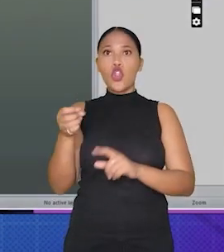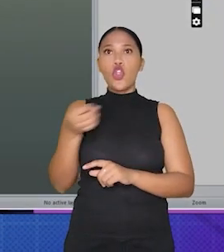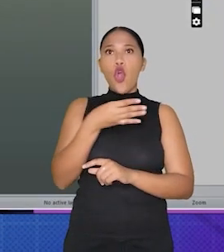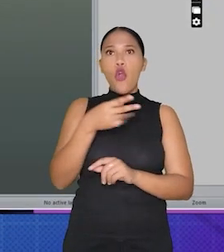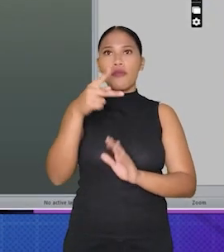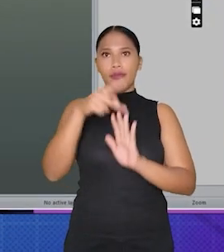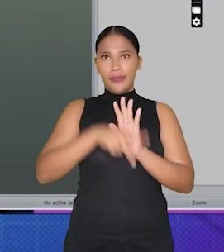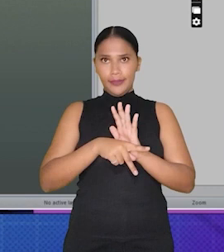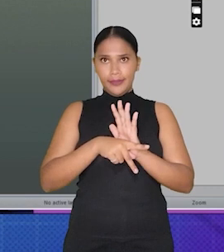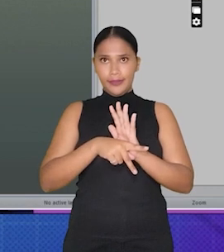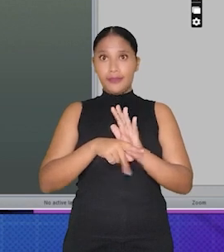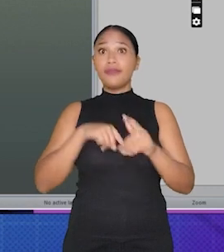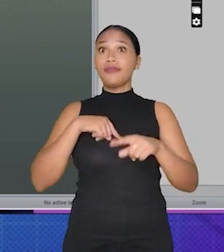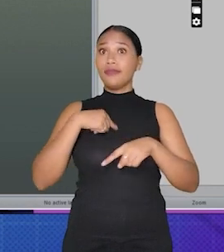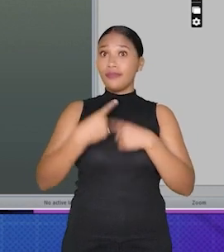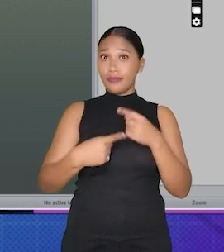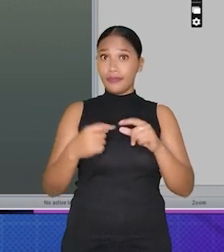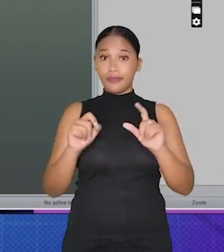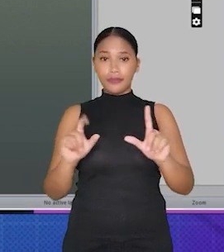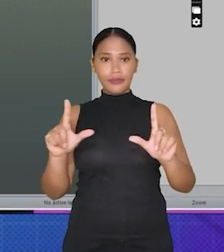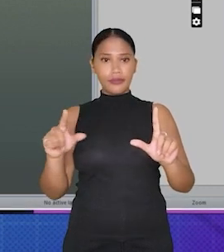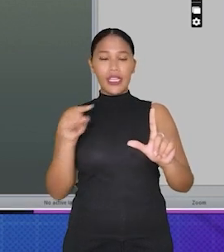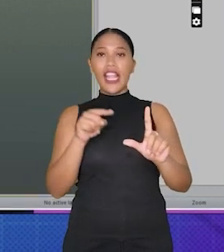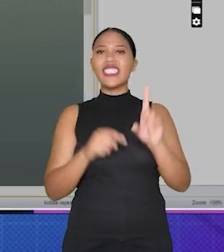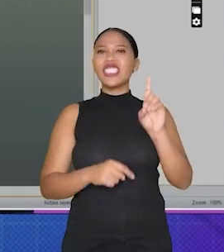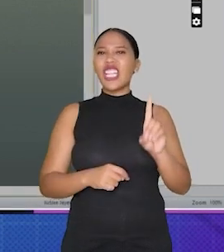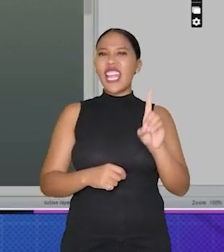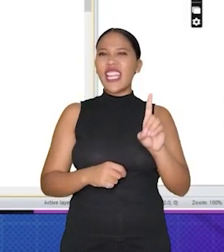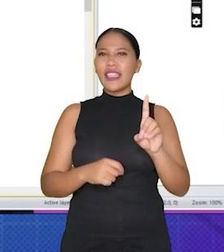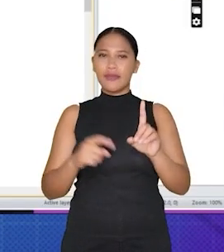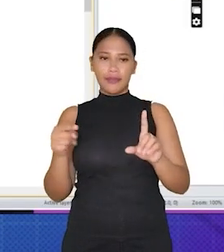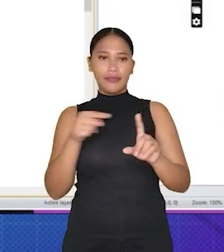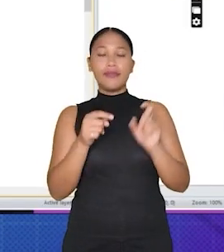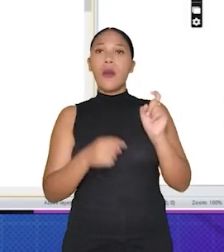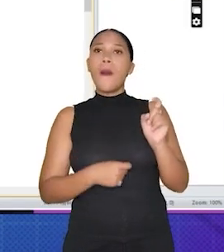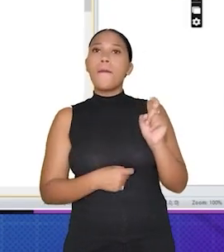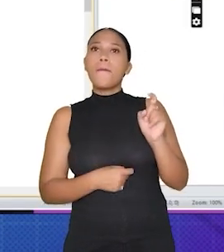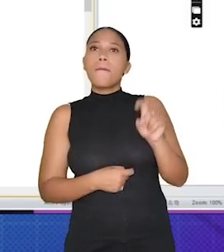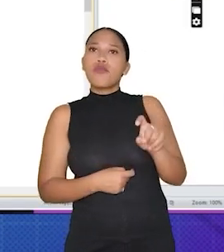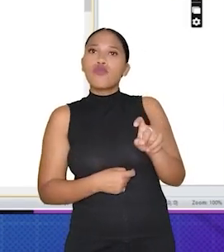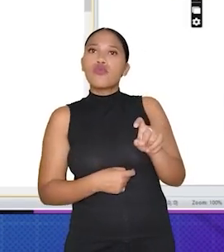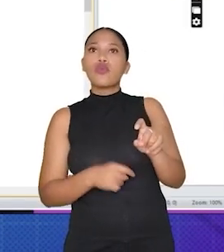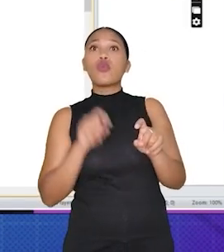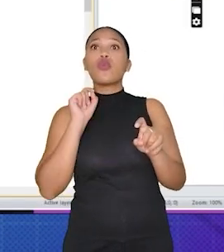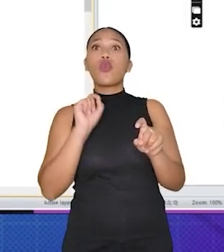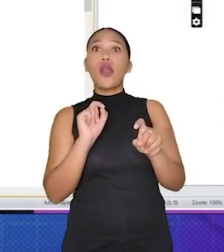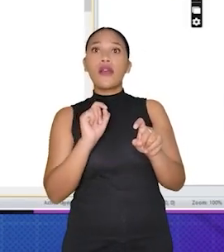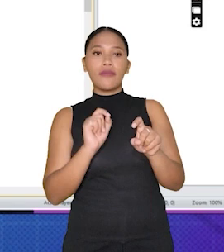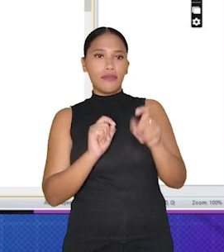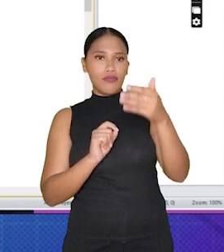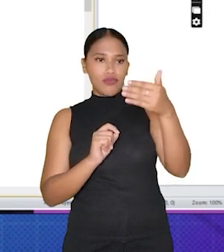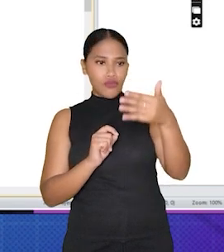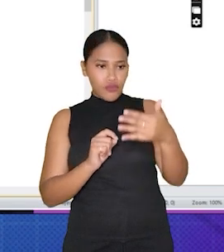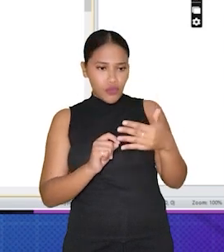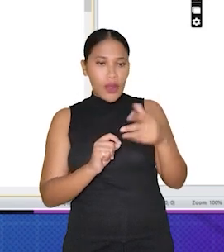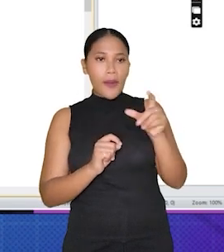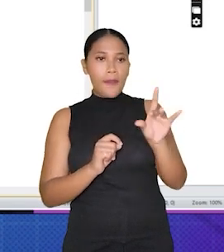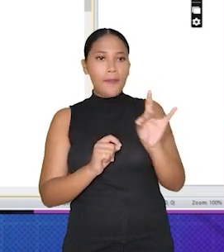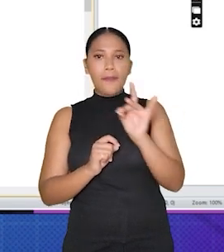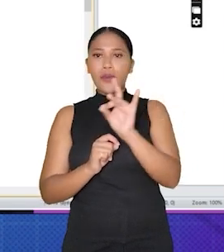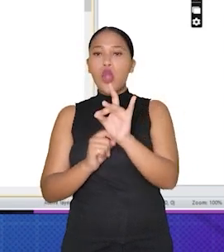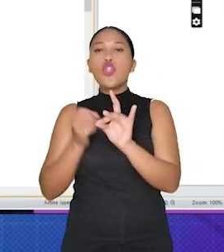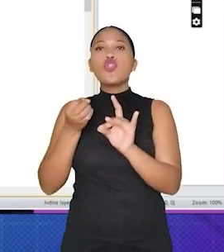crie um novo projeto. Em seguida, na janela Projeto, à direita da tela, clique com o botão direito do mouse e selecione